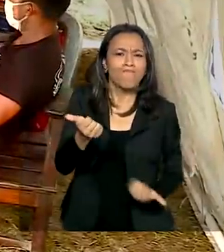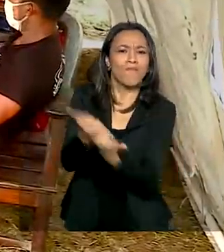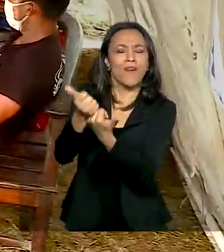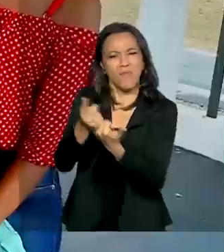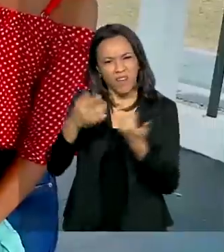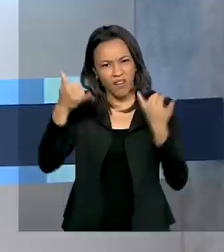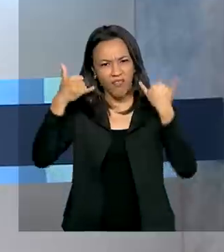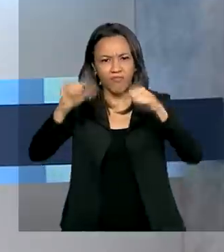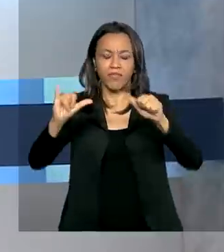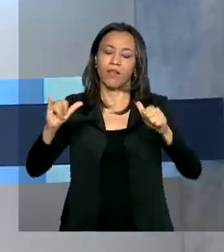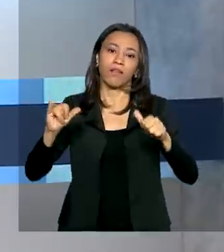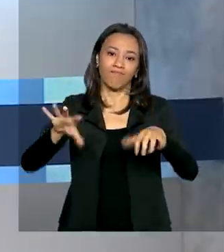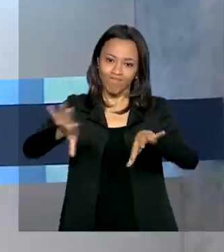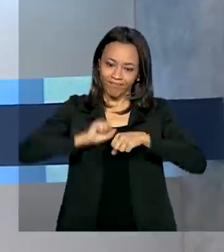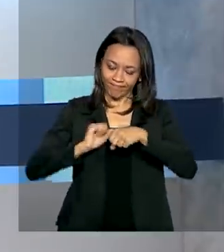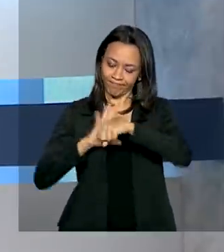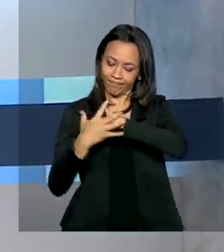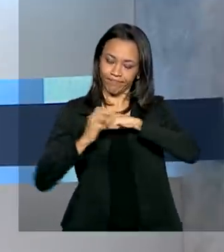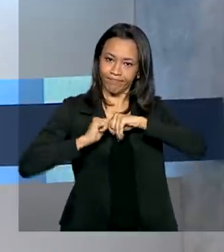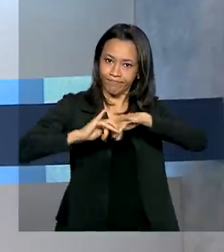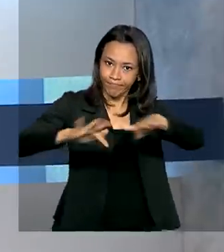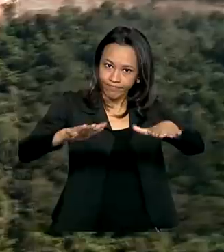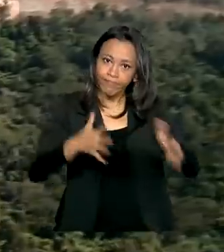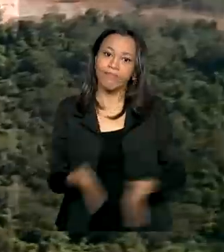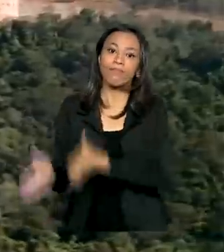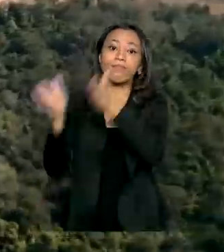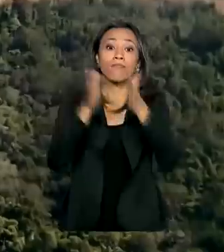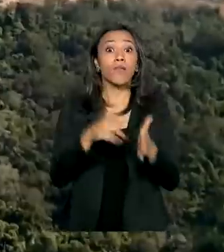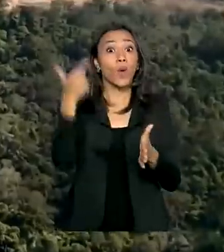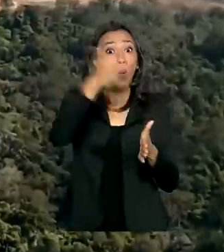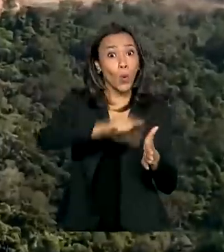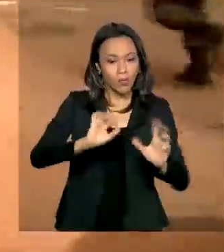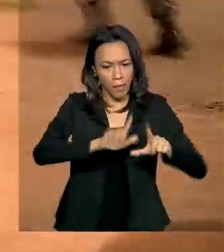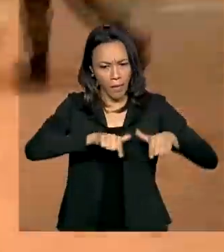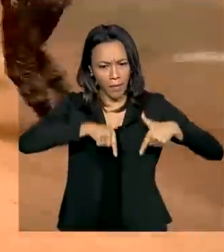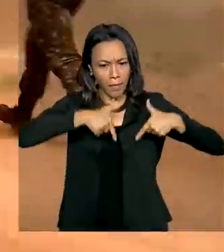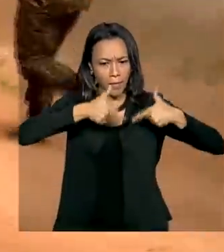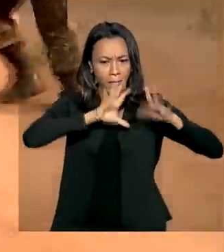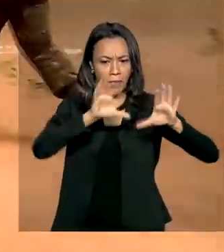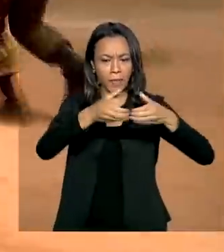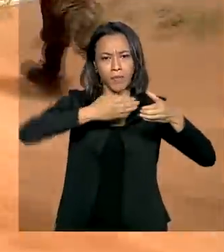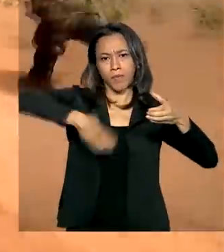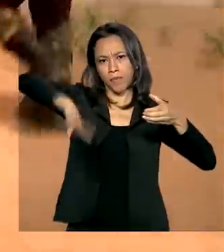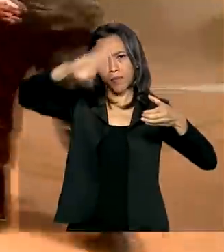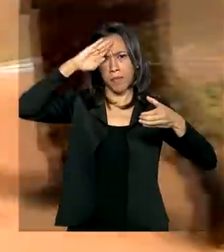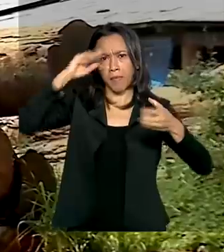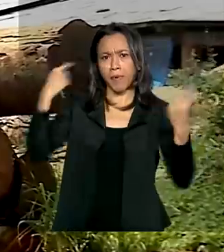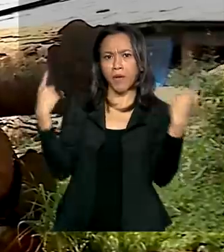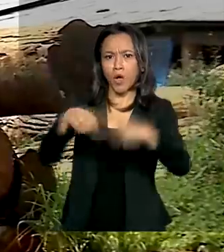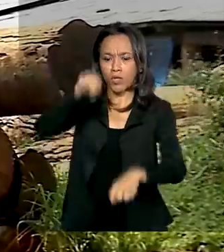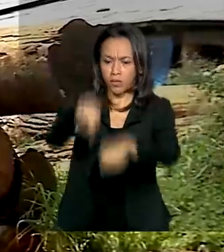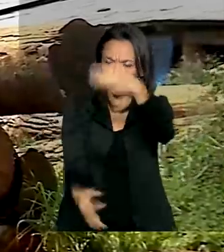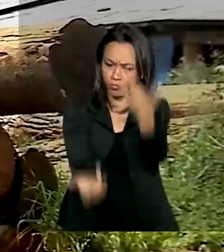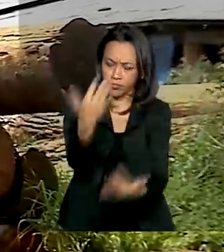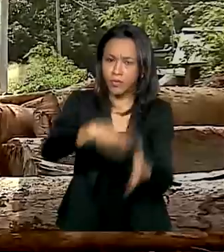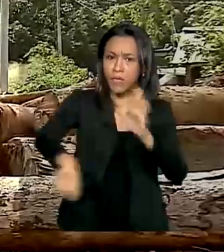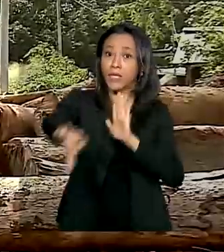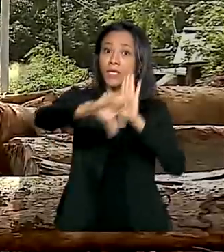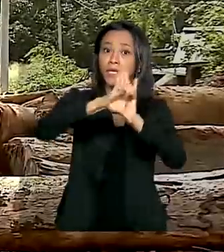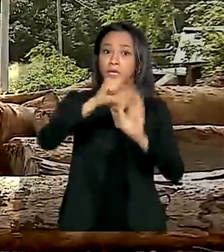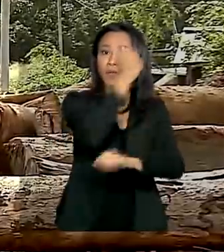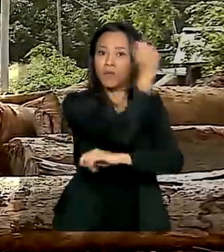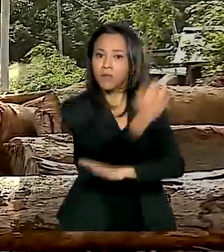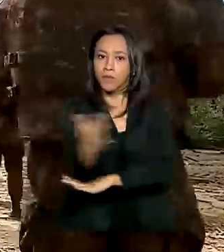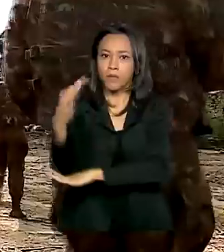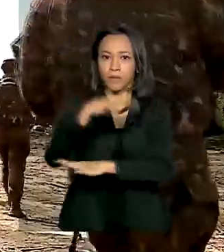prevenir a doença. E veja também, a Operação Verde Brasil 2 de combate a queimadas e crimes ambientais na